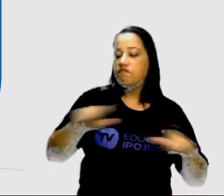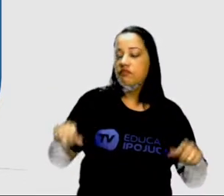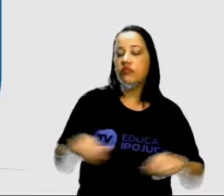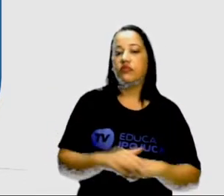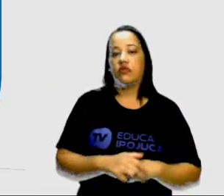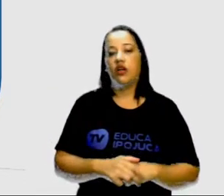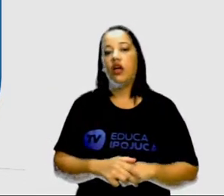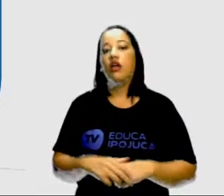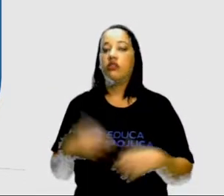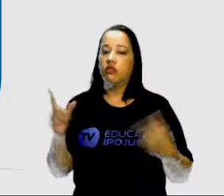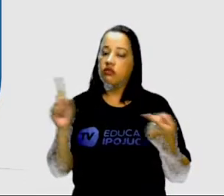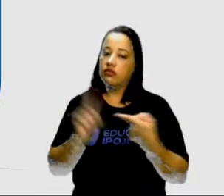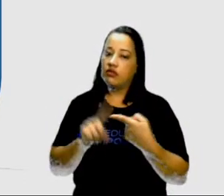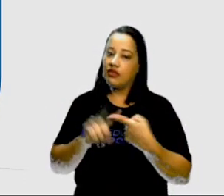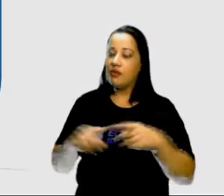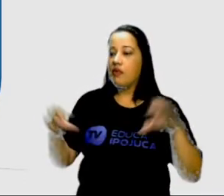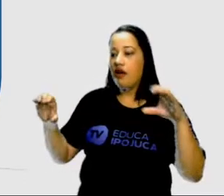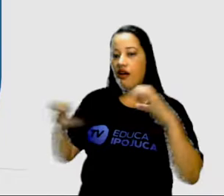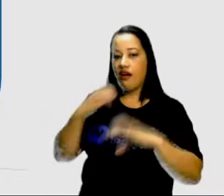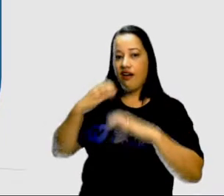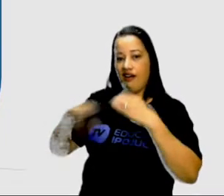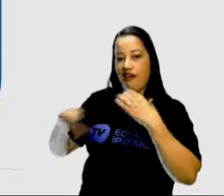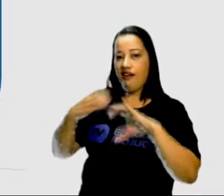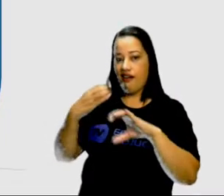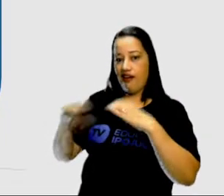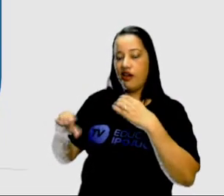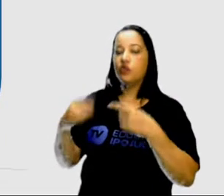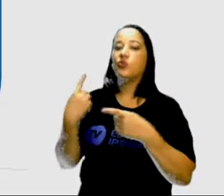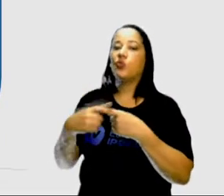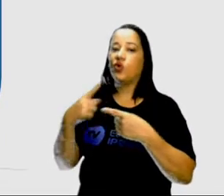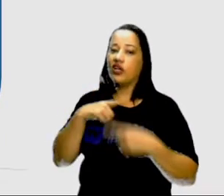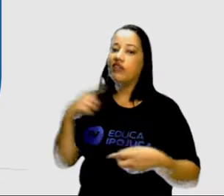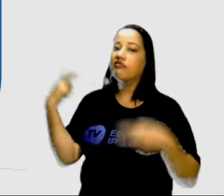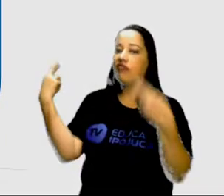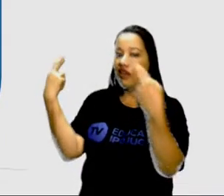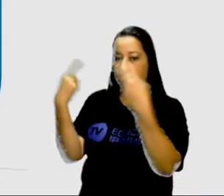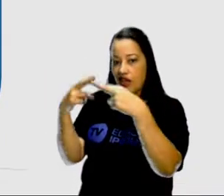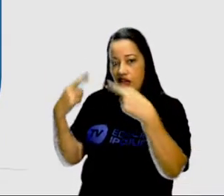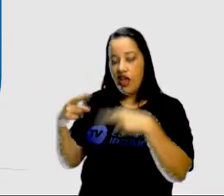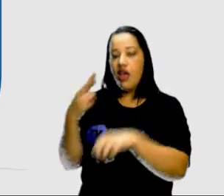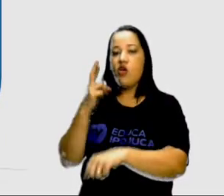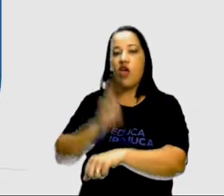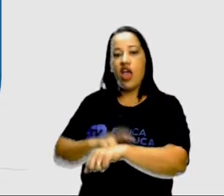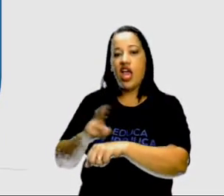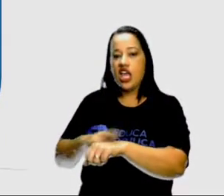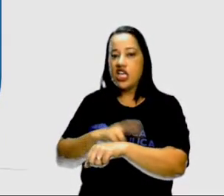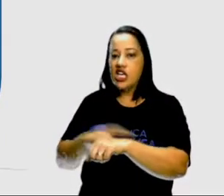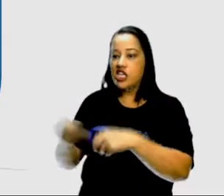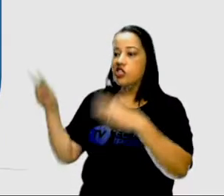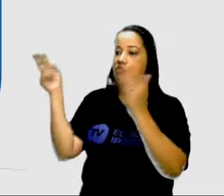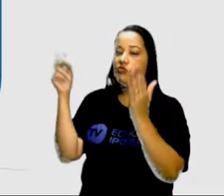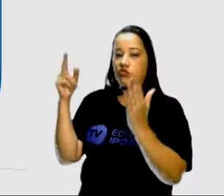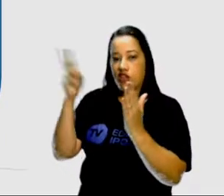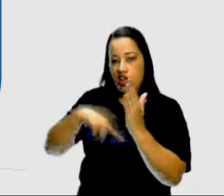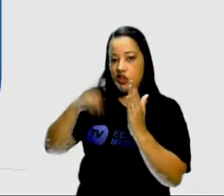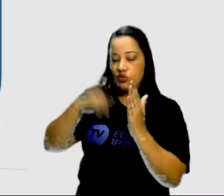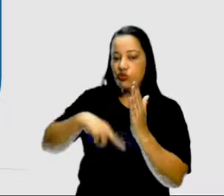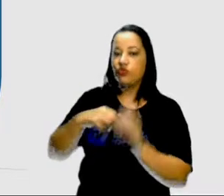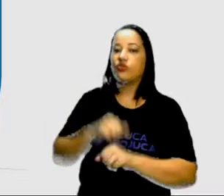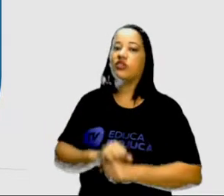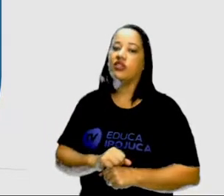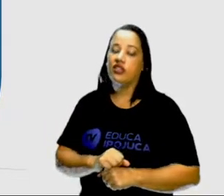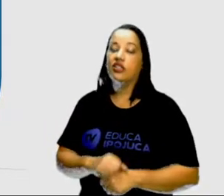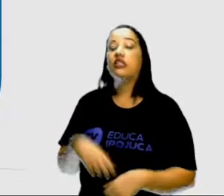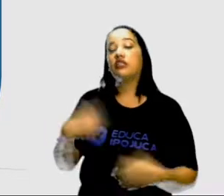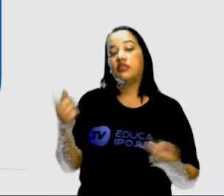à prática do canto só é possível devido à rítmica imposta, ou seja, o ritmo dessa leitura, no modo